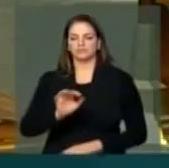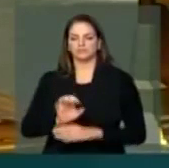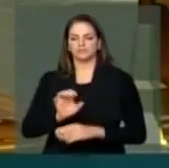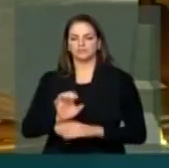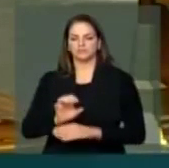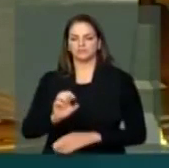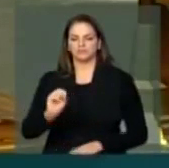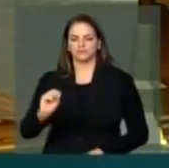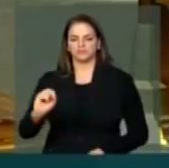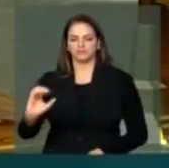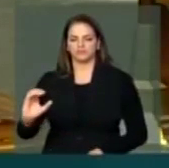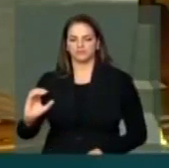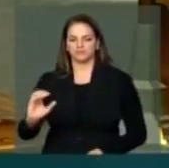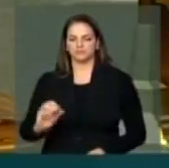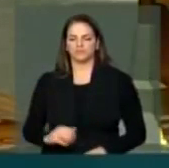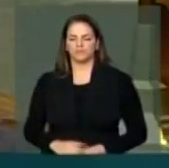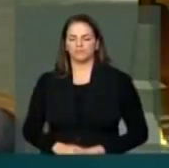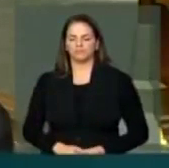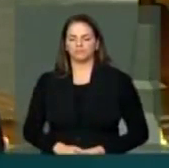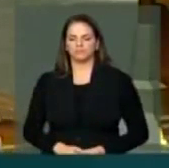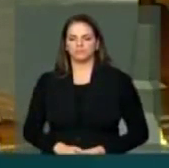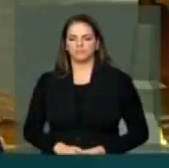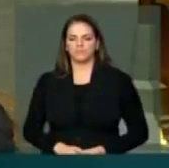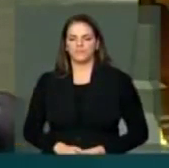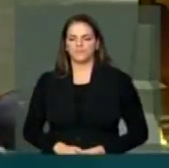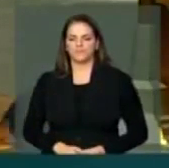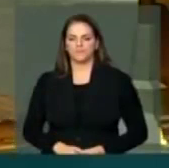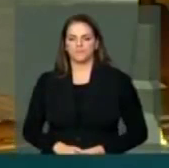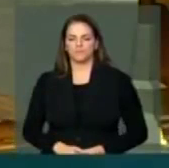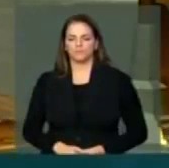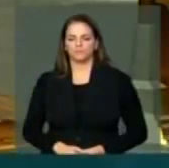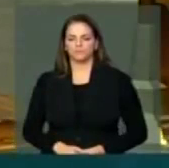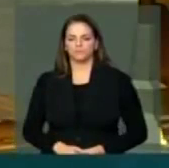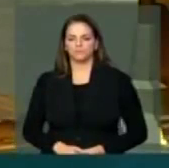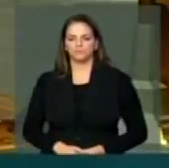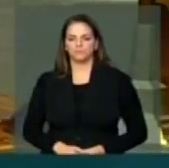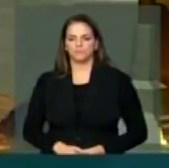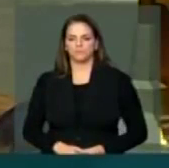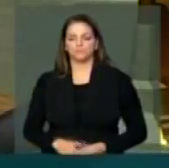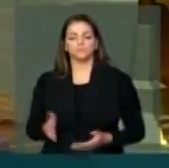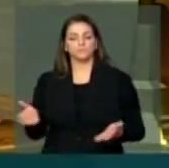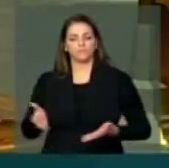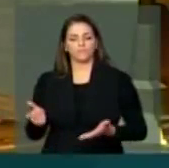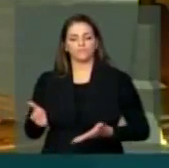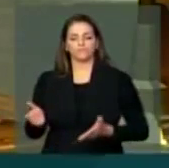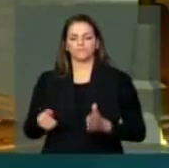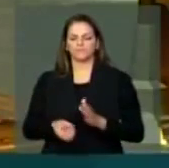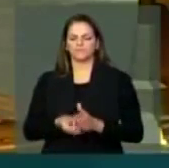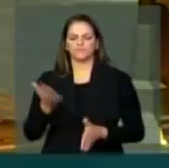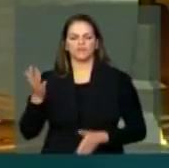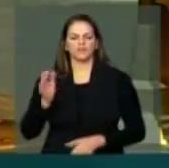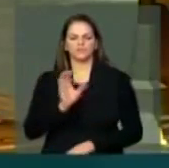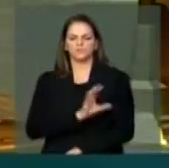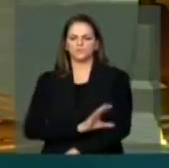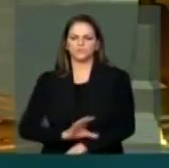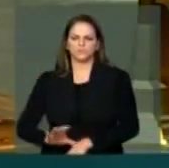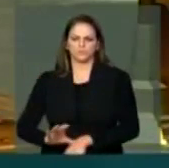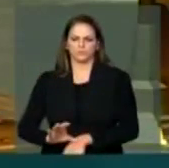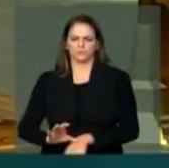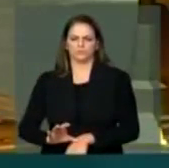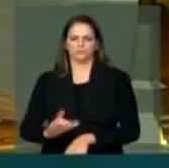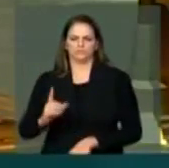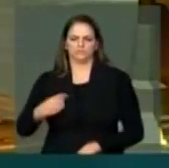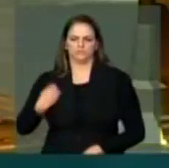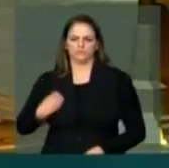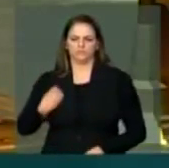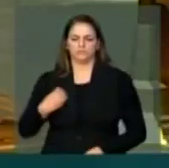Santa Catarina. Hoje, vários cursos, né, 27 candidatos por vaga. Em